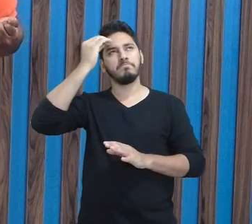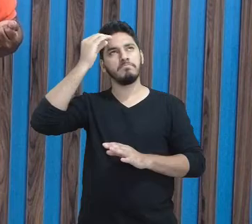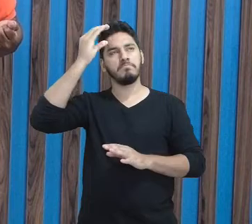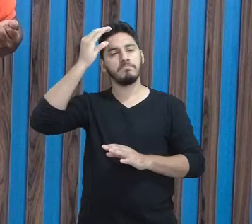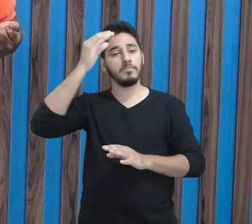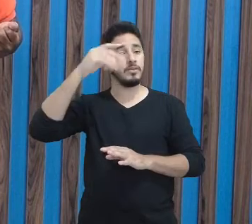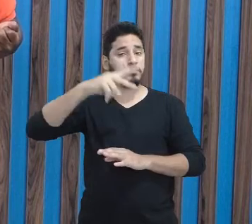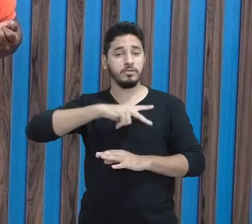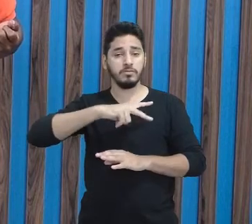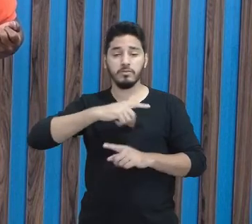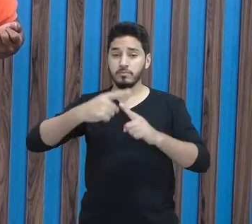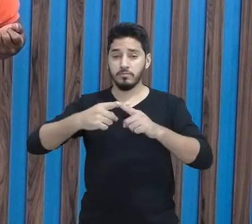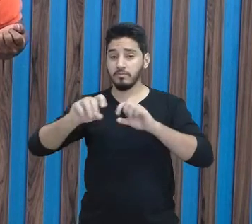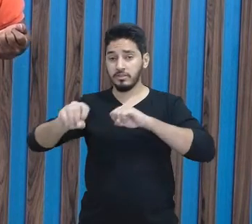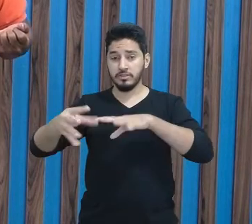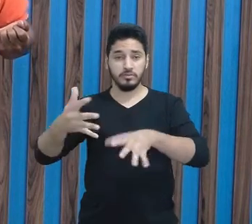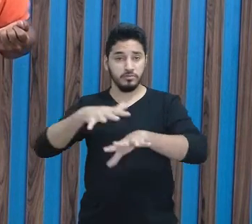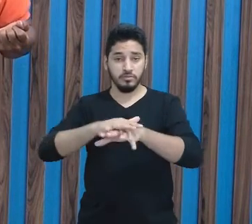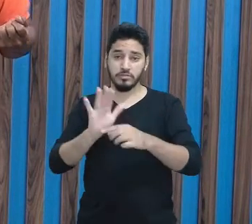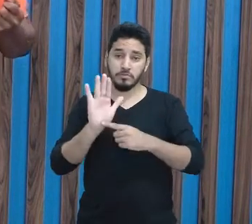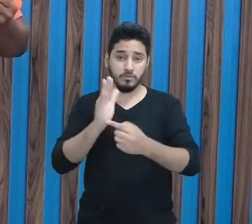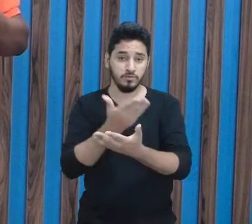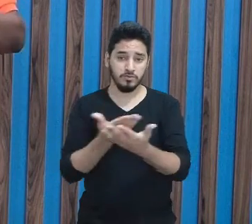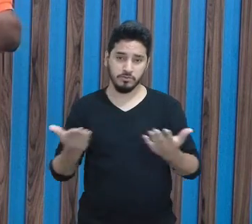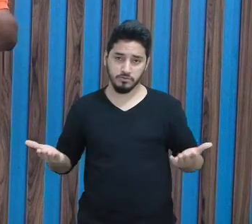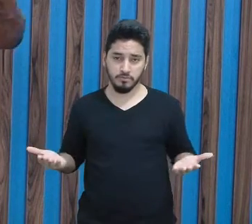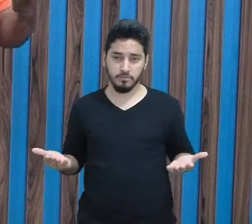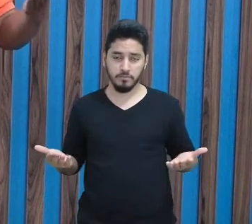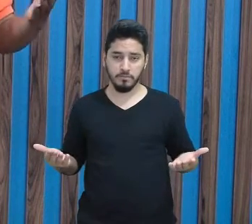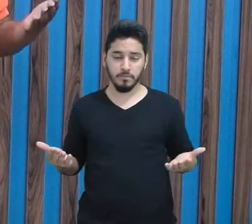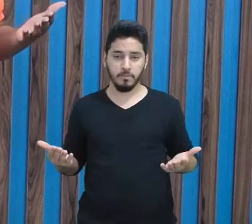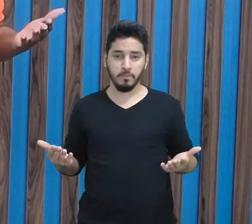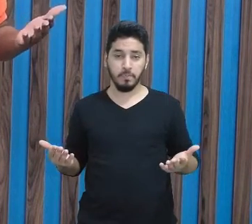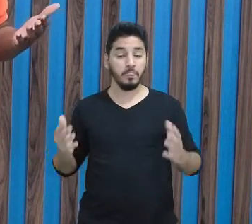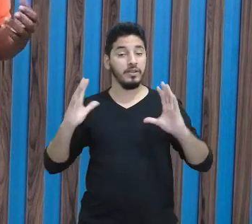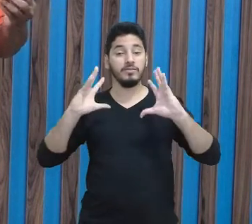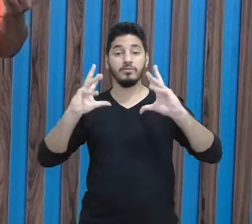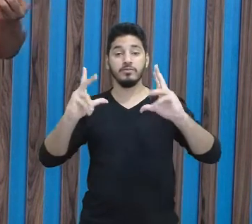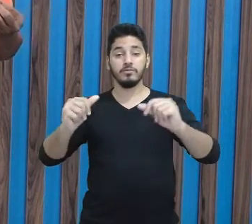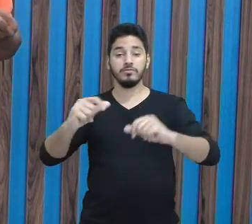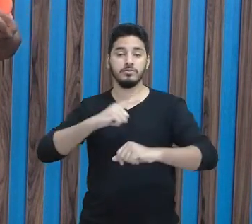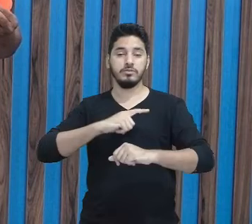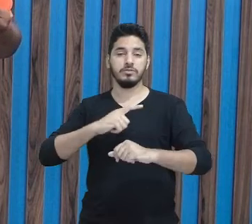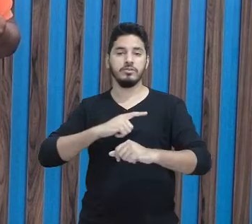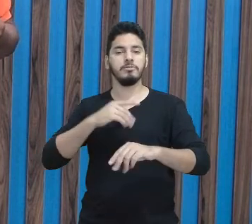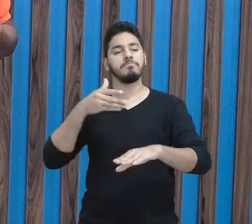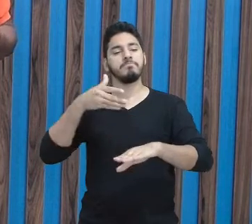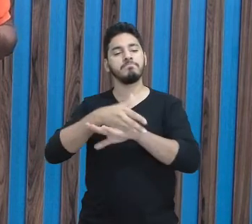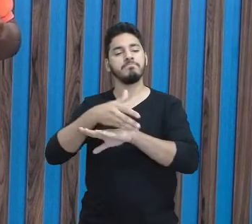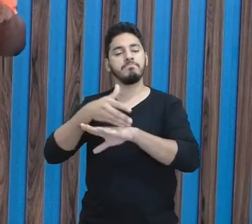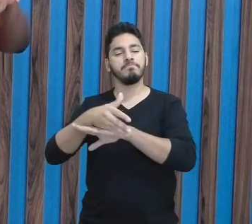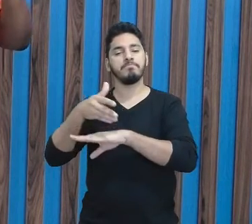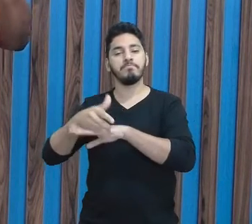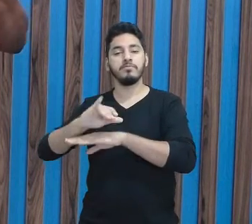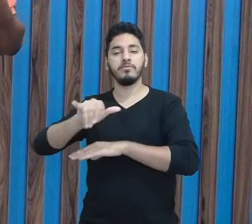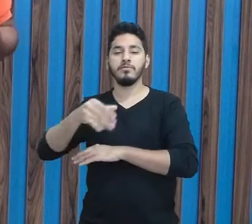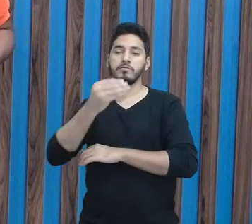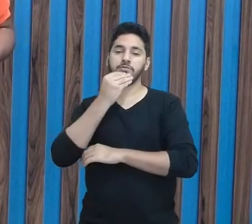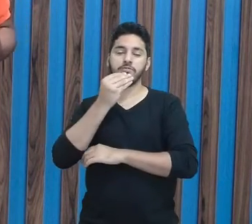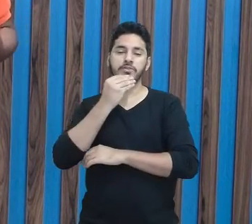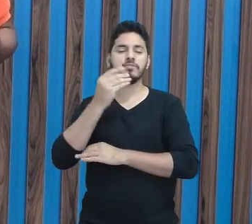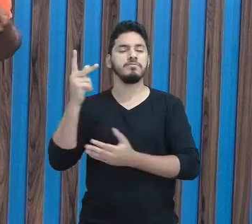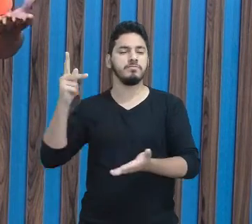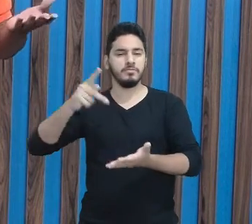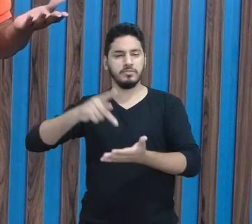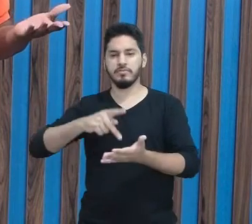porque a educação inclusiva traz isso para todos terem acesso, todos terem a oportunidade de